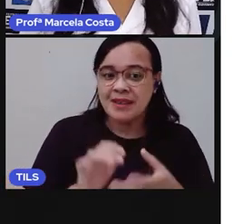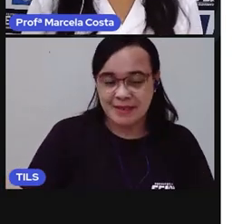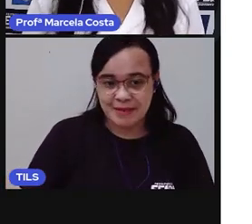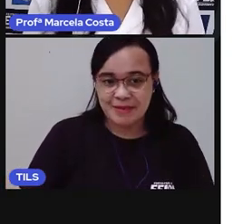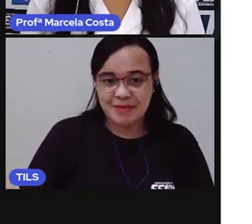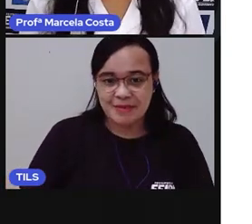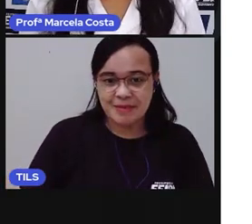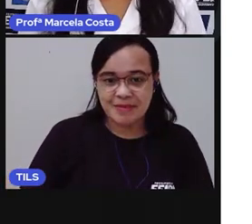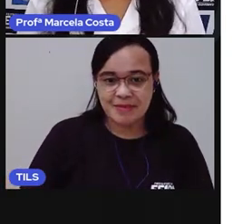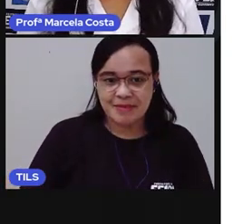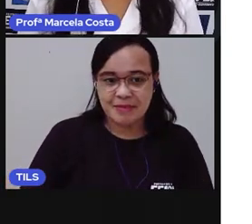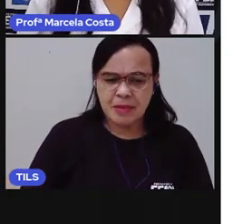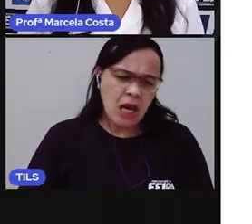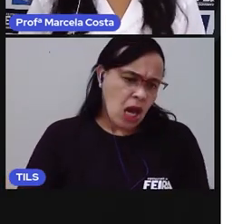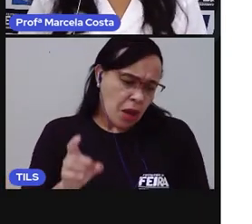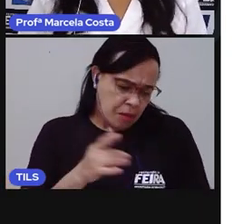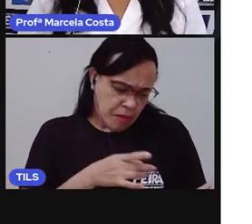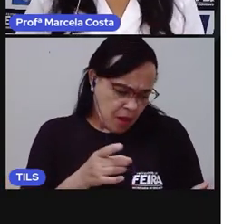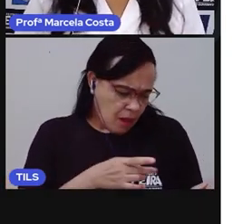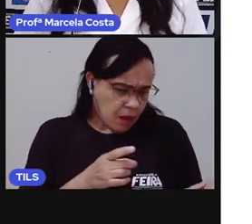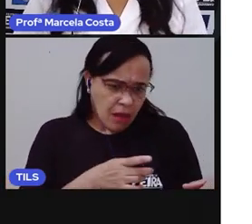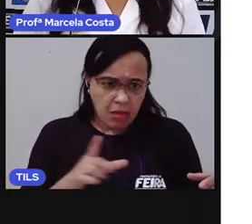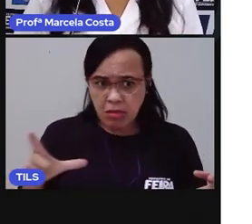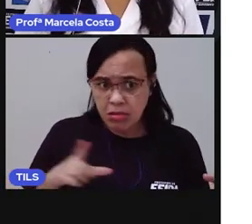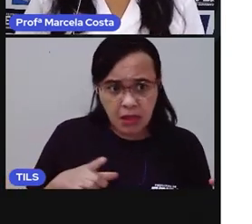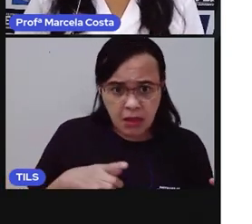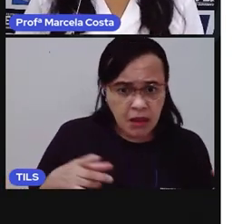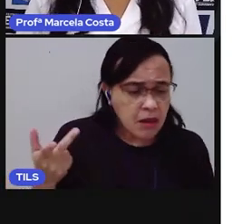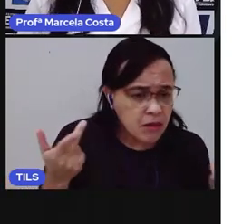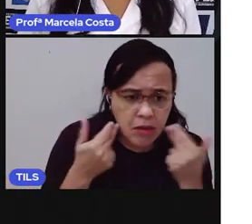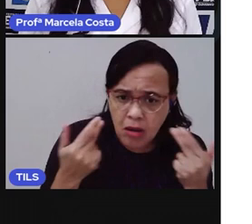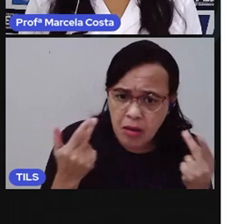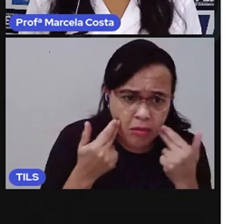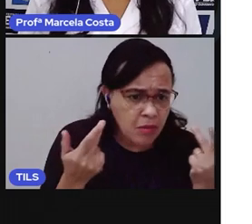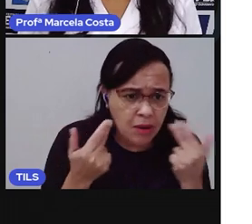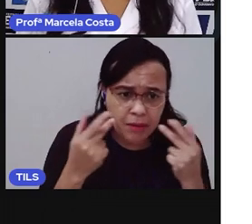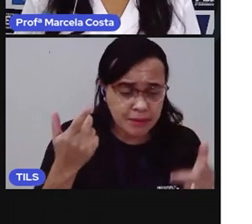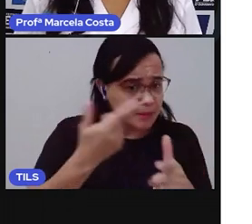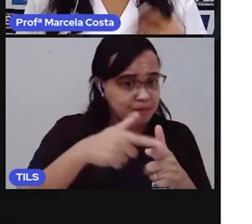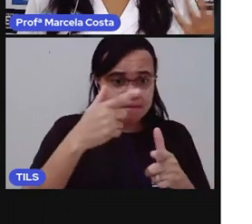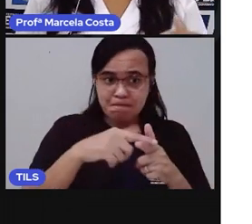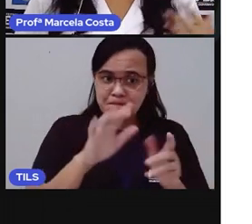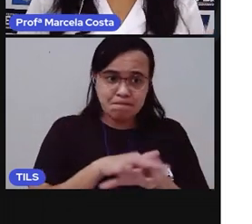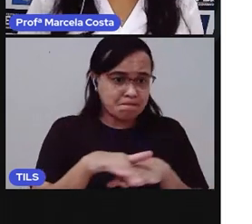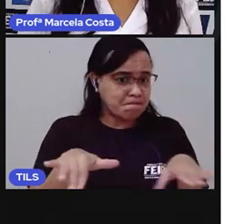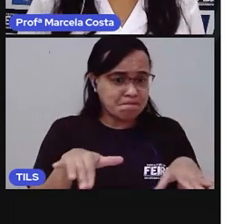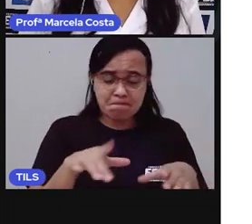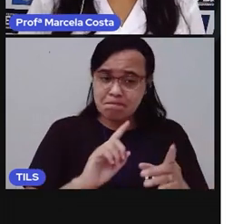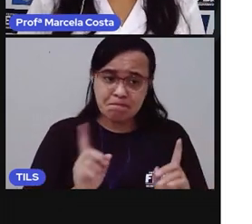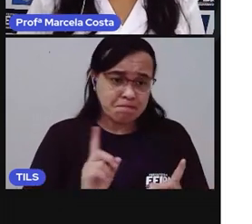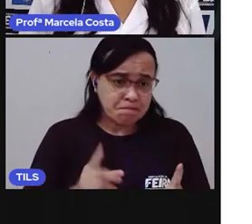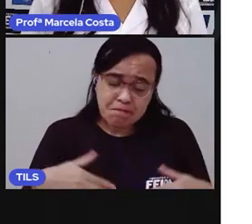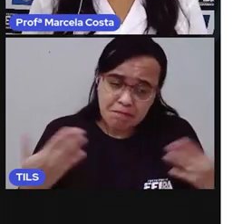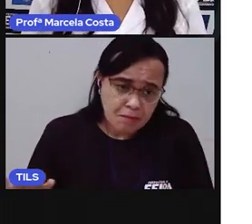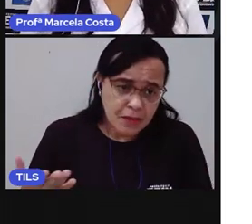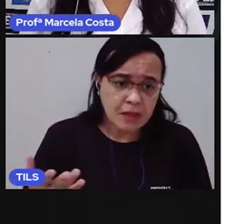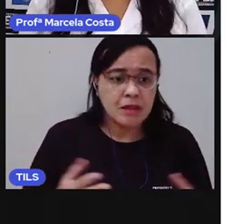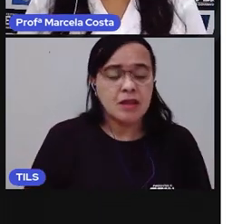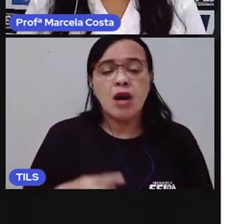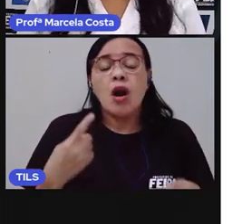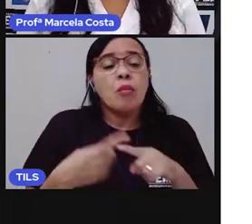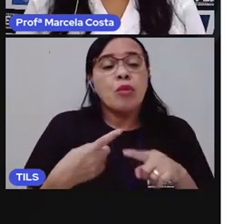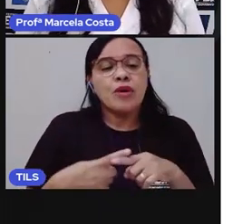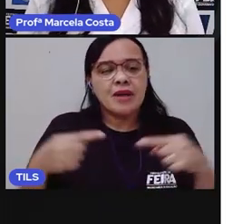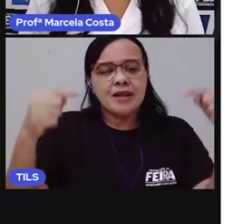Não há problema nenhum em ter medo. Medo, como eu falei lá no início, é uma